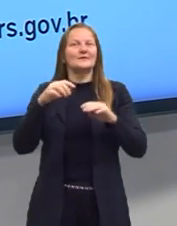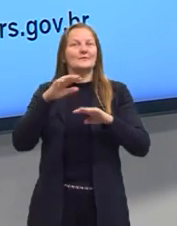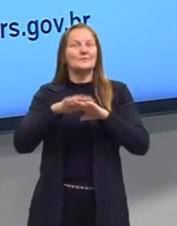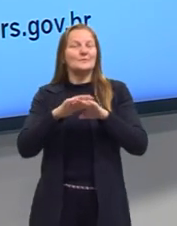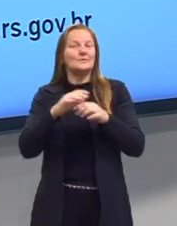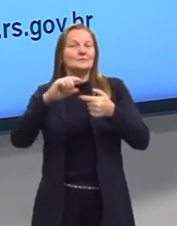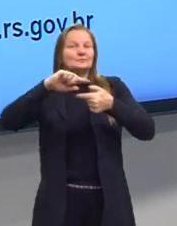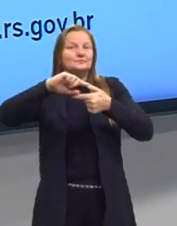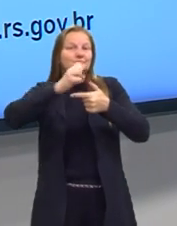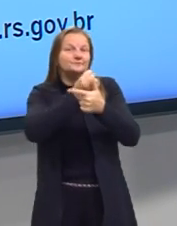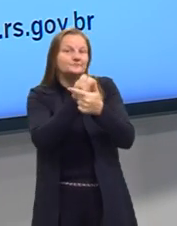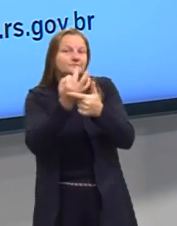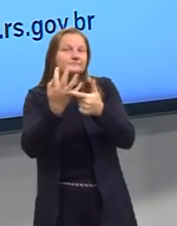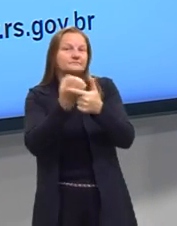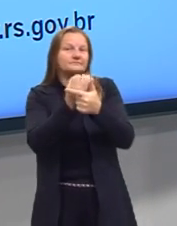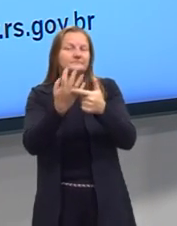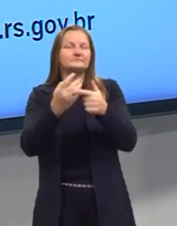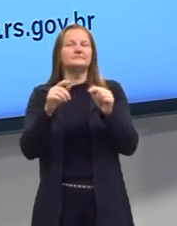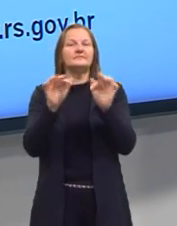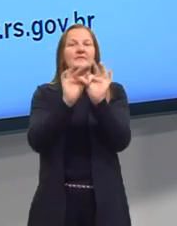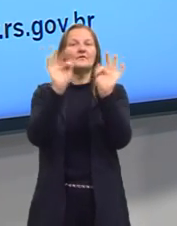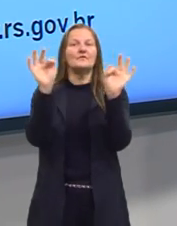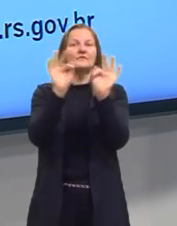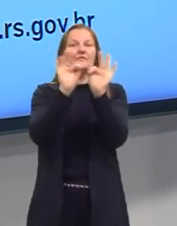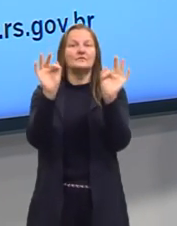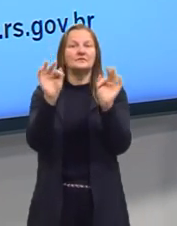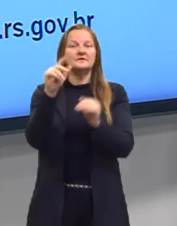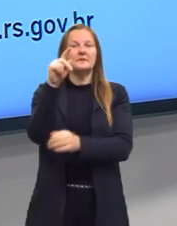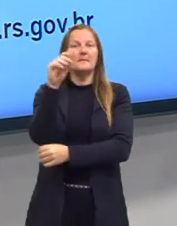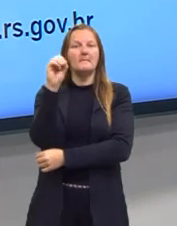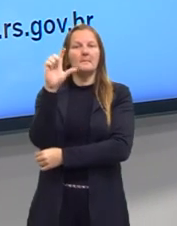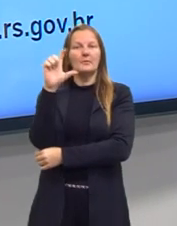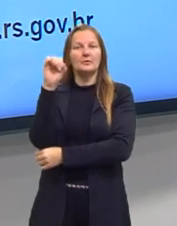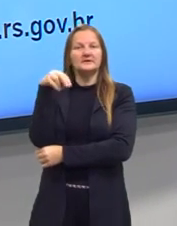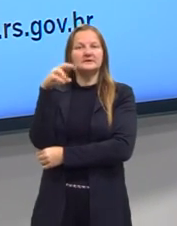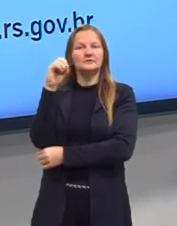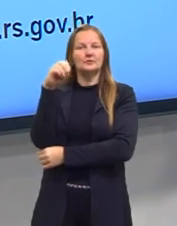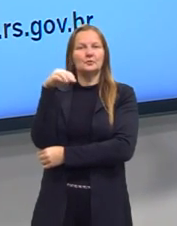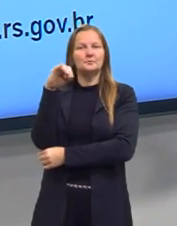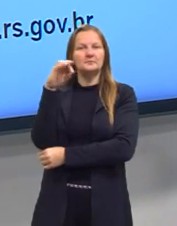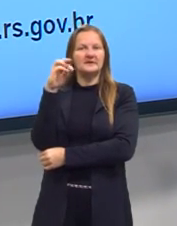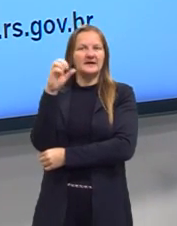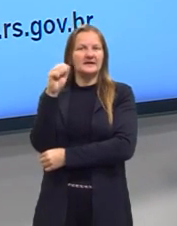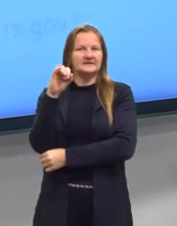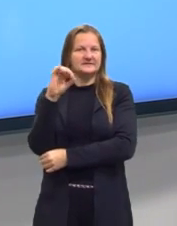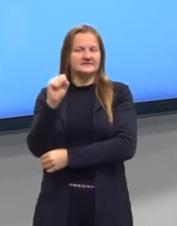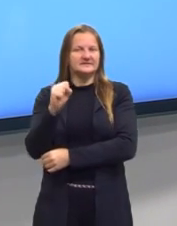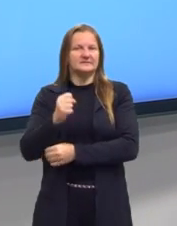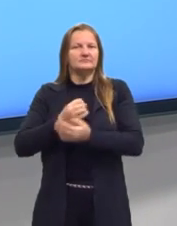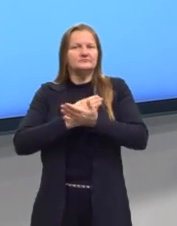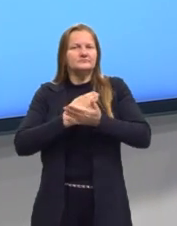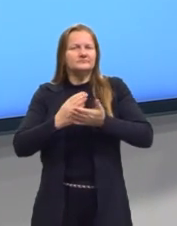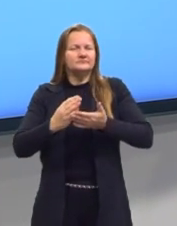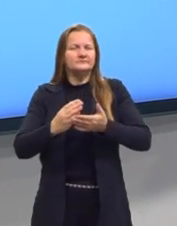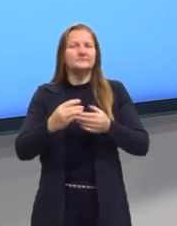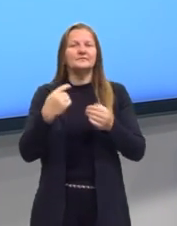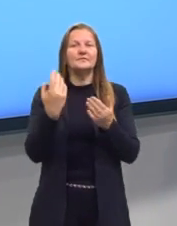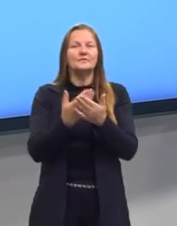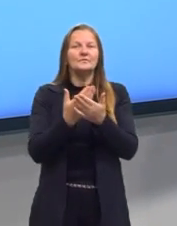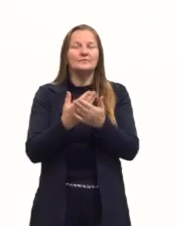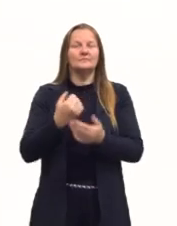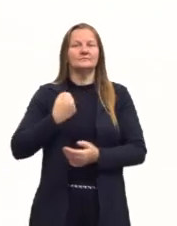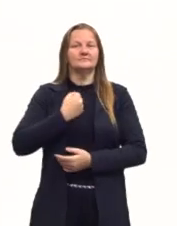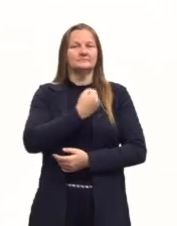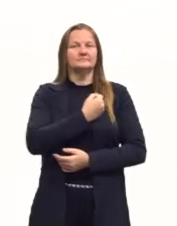algébricos através das funções polinomiais. Então para isso nós vamos iniciar nossa aula de